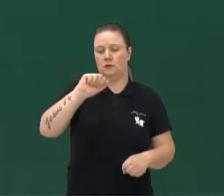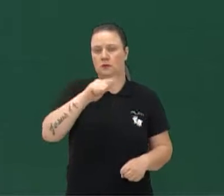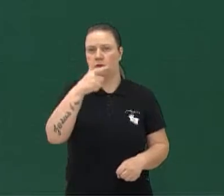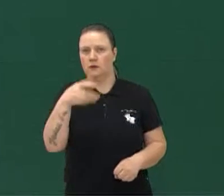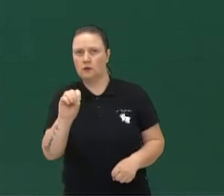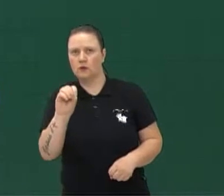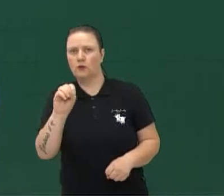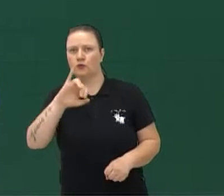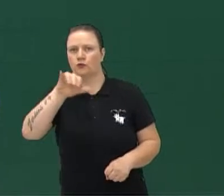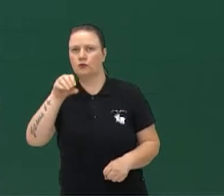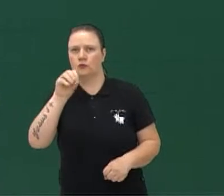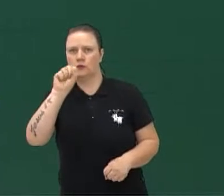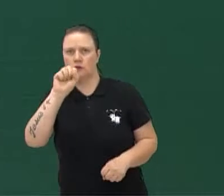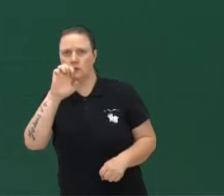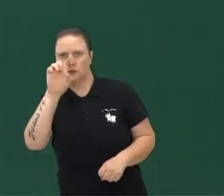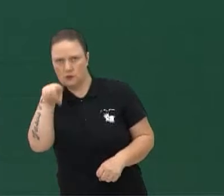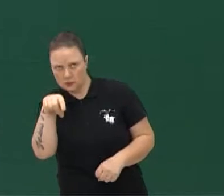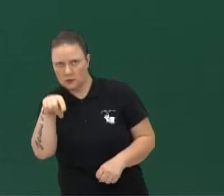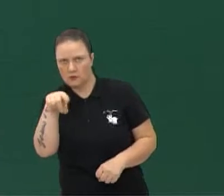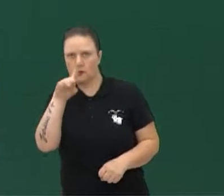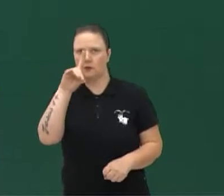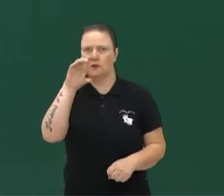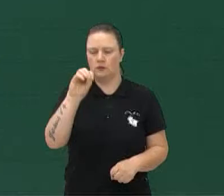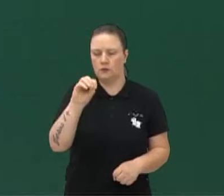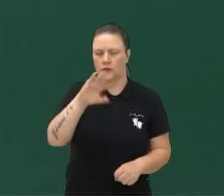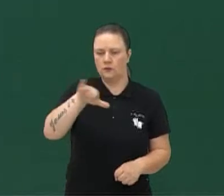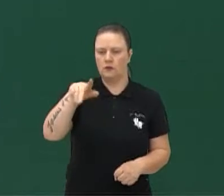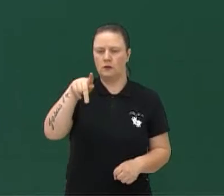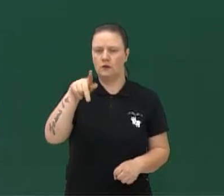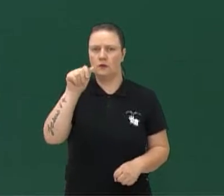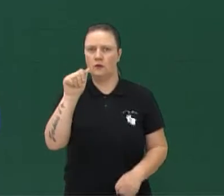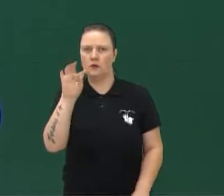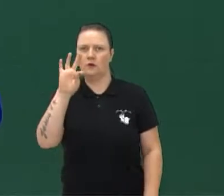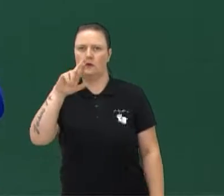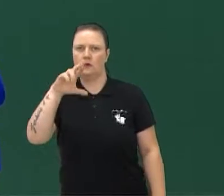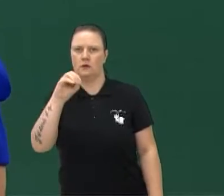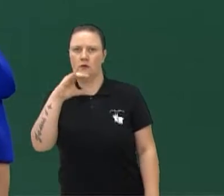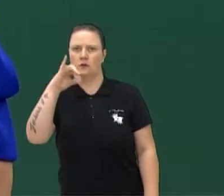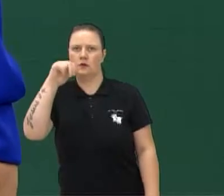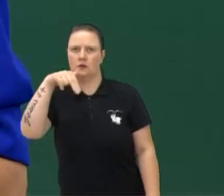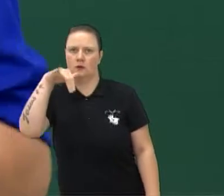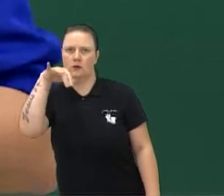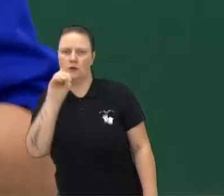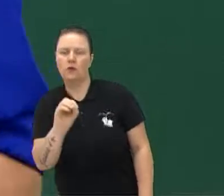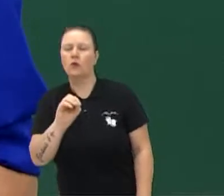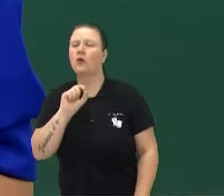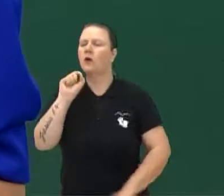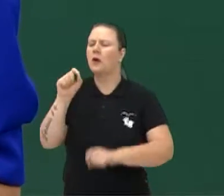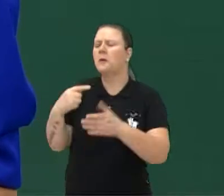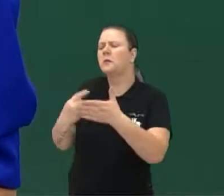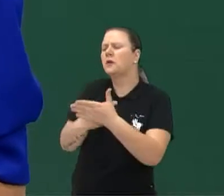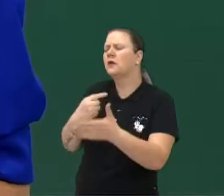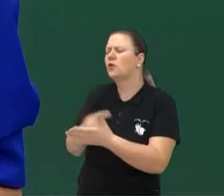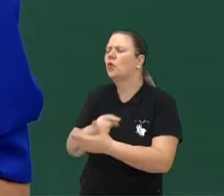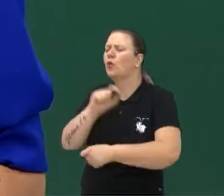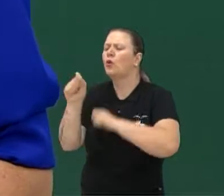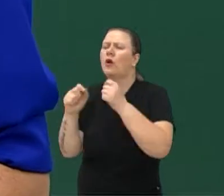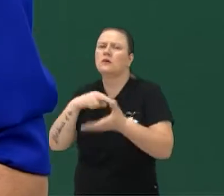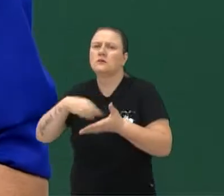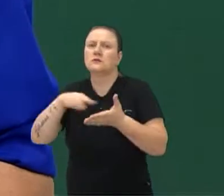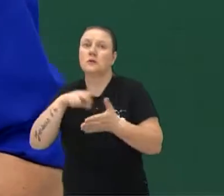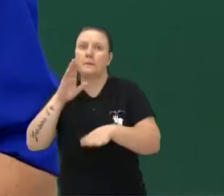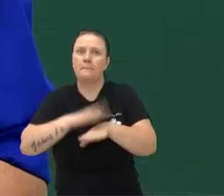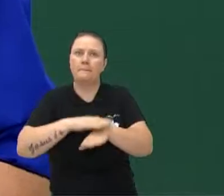A Stephanie perguntou, qual é a dança mais importante? Não tem uma dança mais importante, Estela.